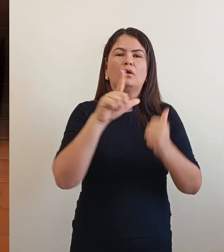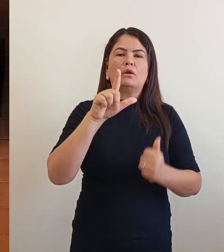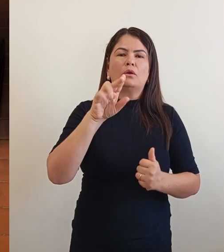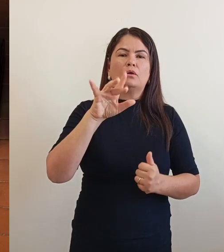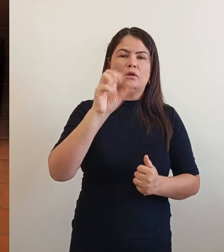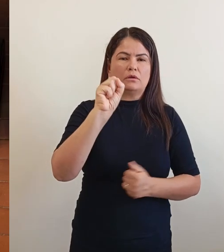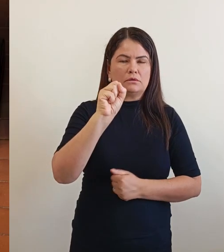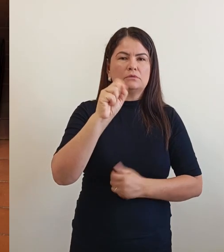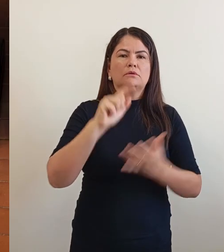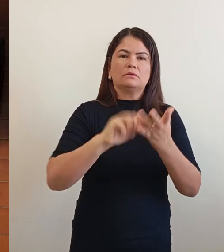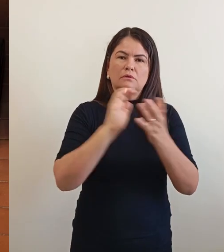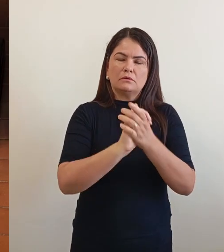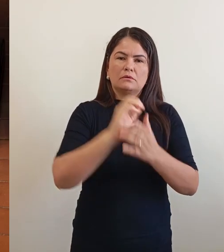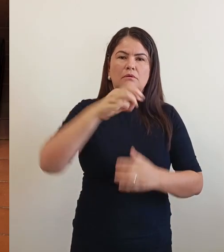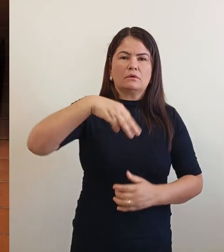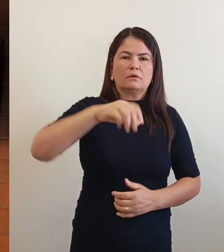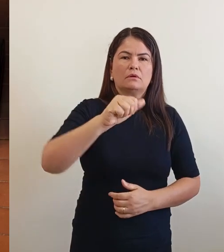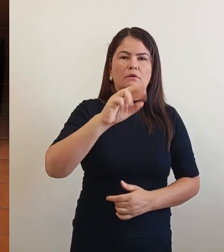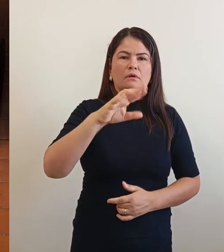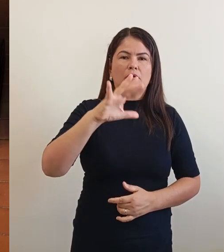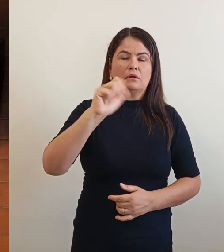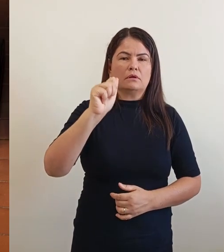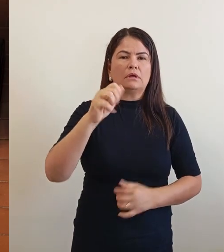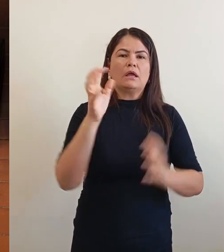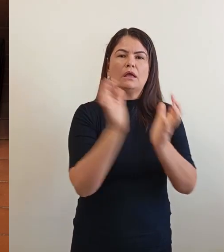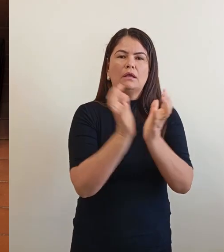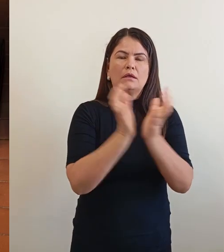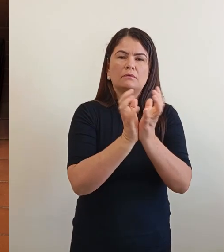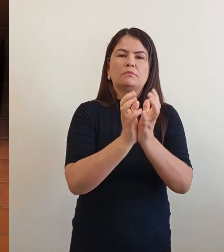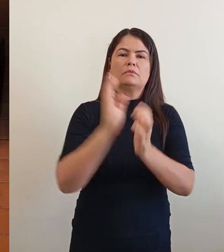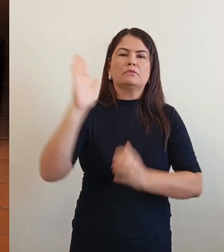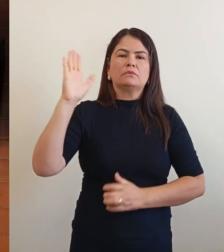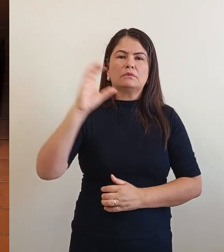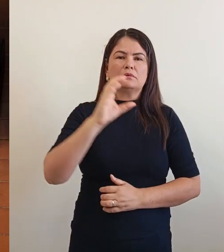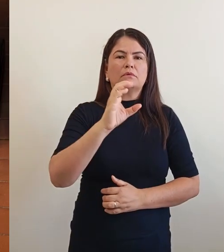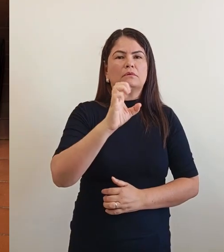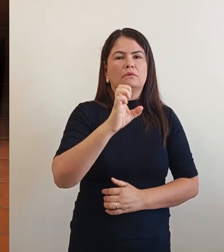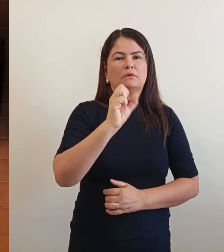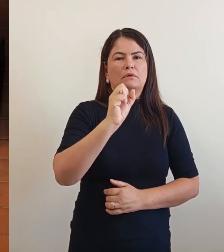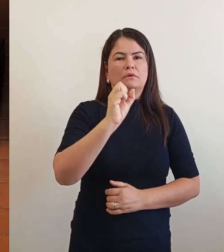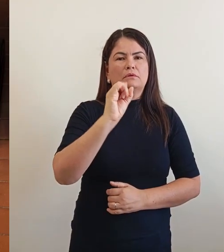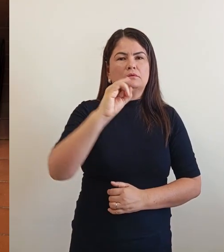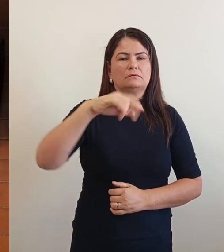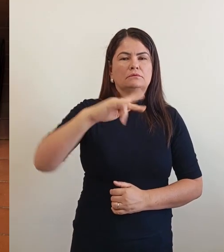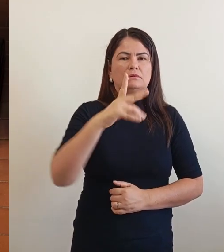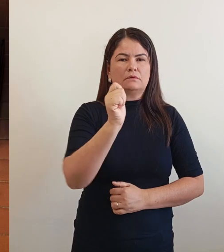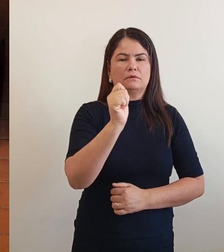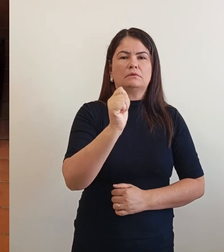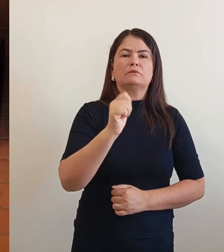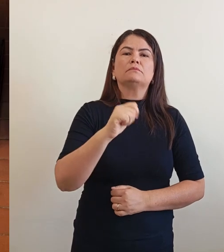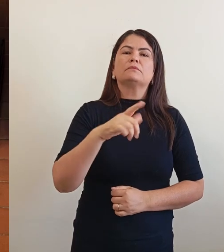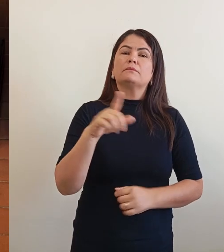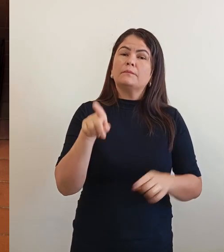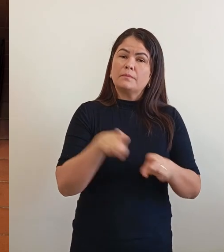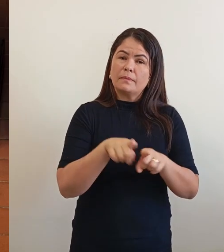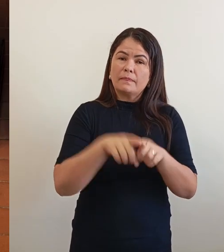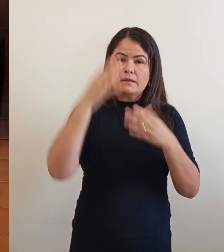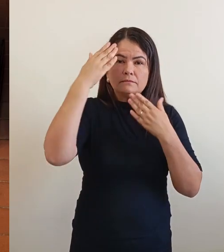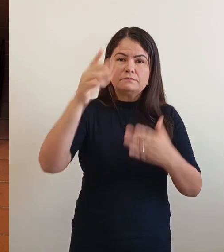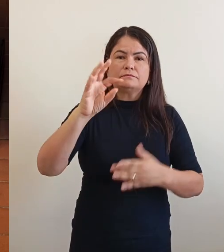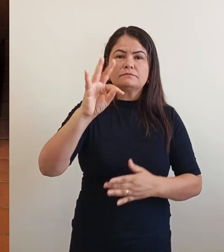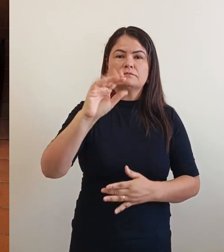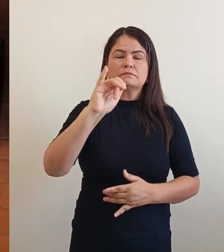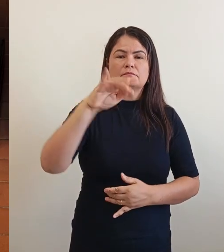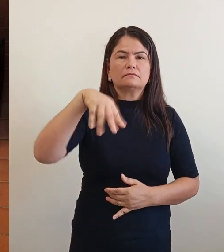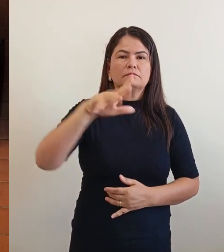Mas também agradecer de forma muito especial a Tainá, ao Douglas, Kessley, a